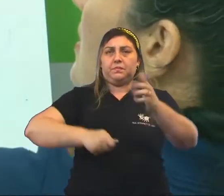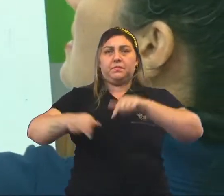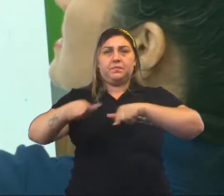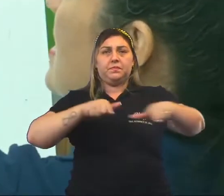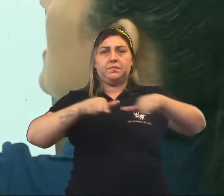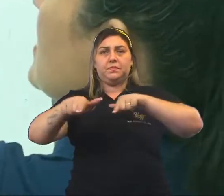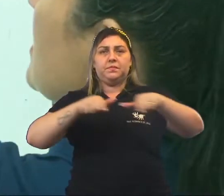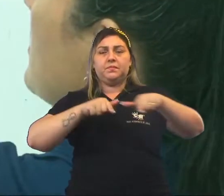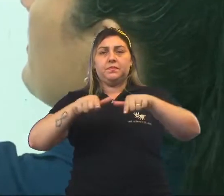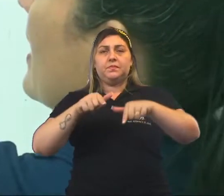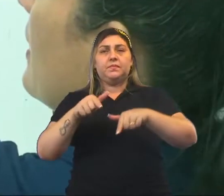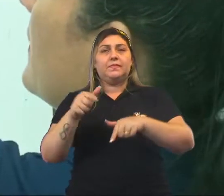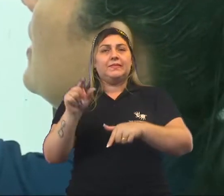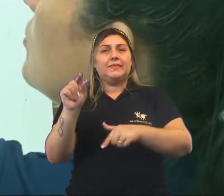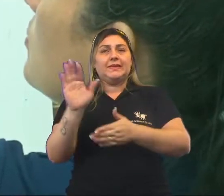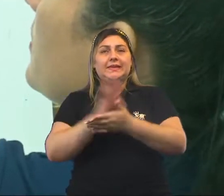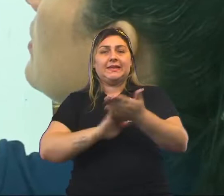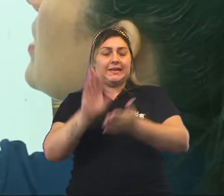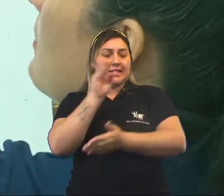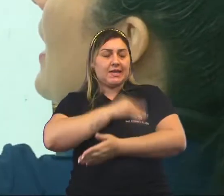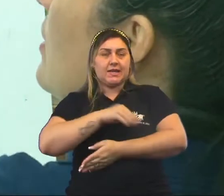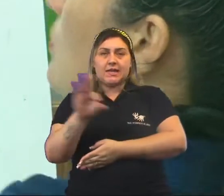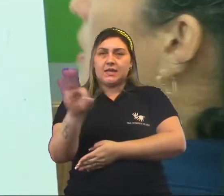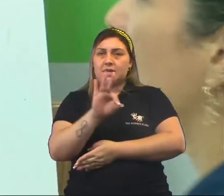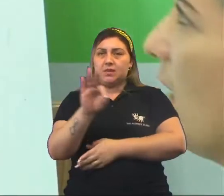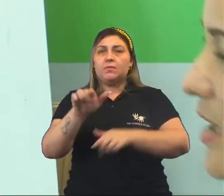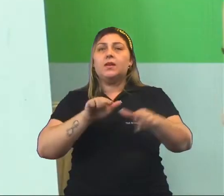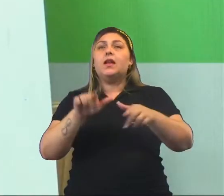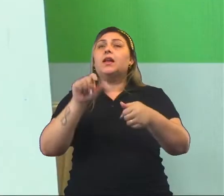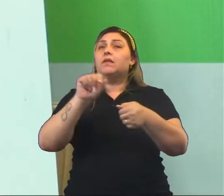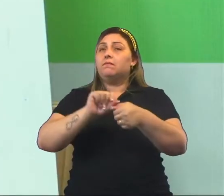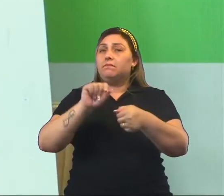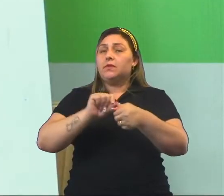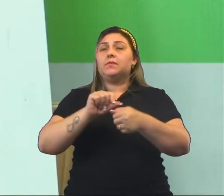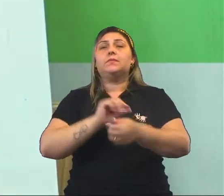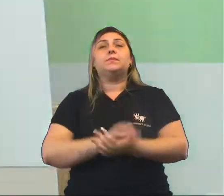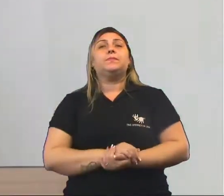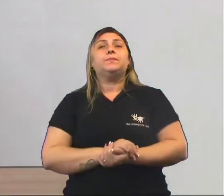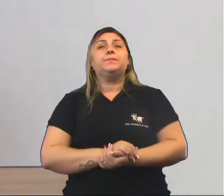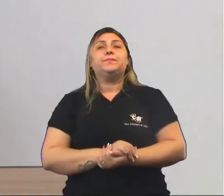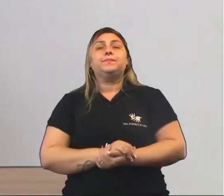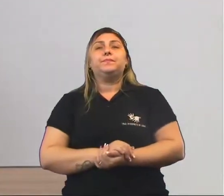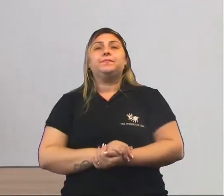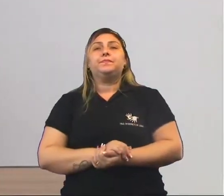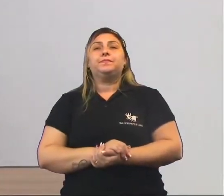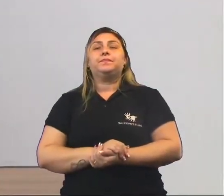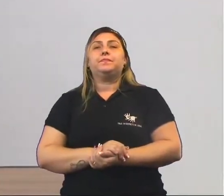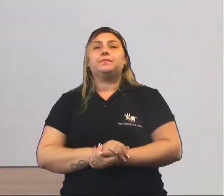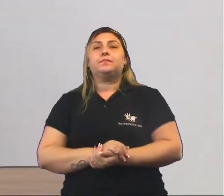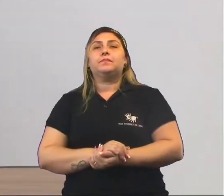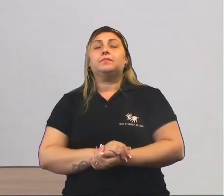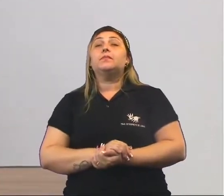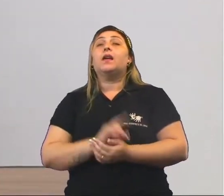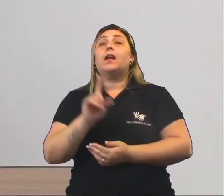trabalhar, sem receber pagamento pelo trabalho realizado. Isso é escravidão.